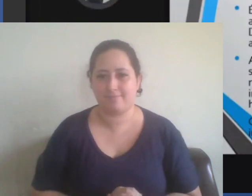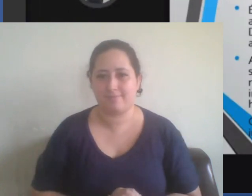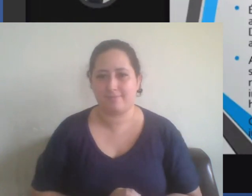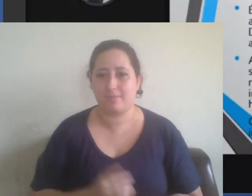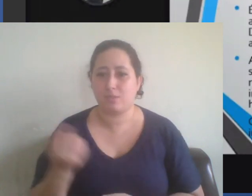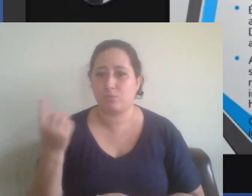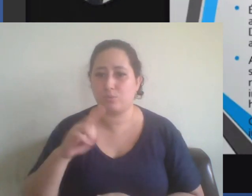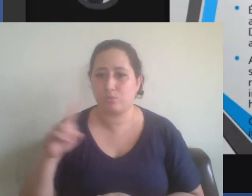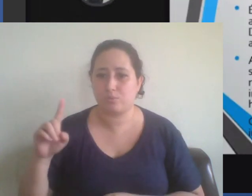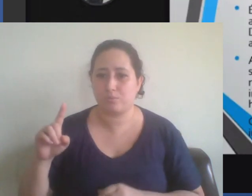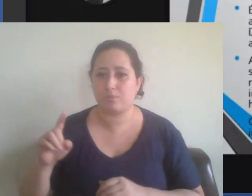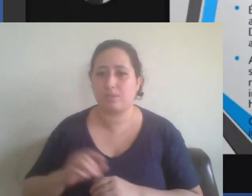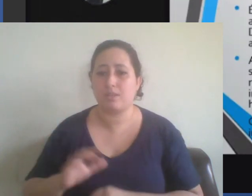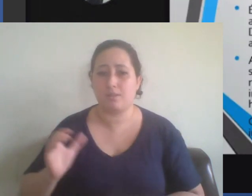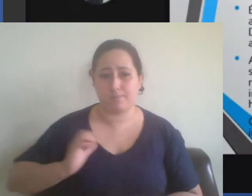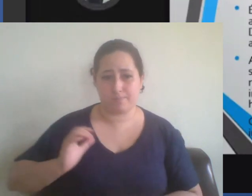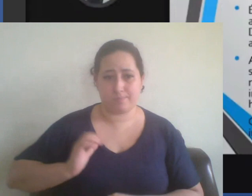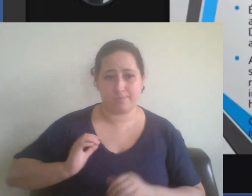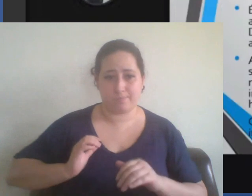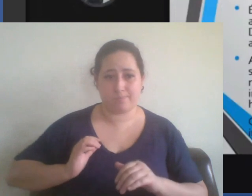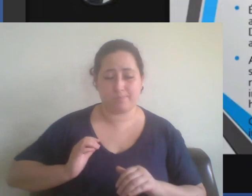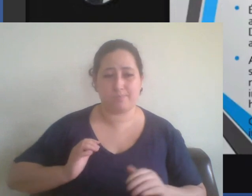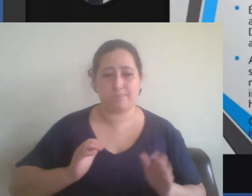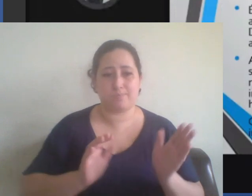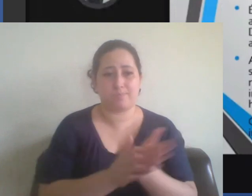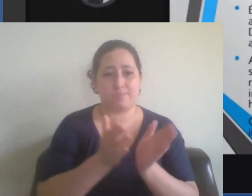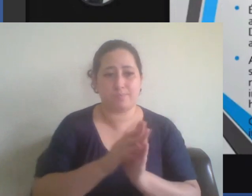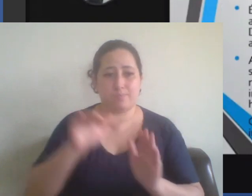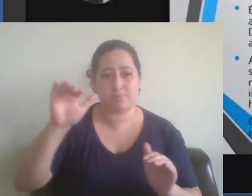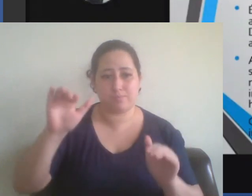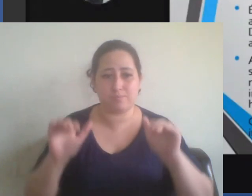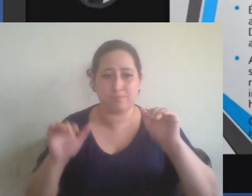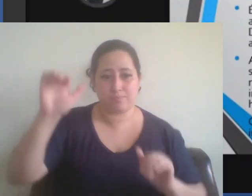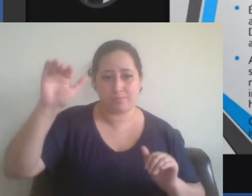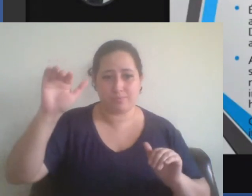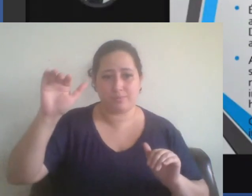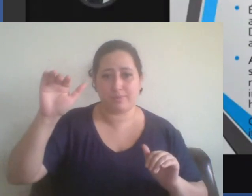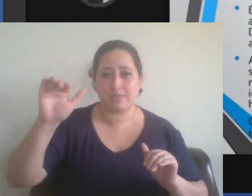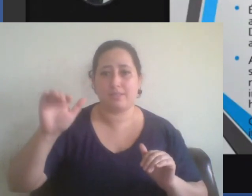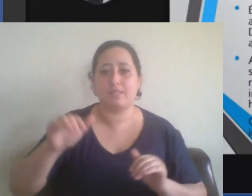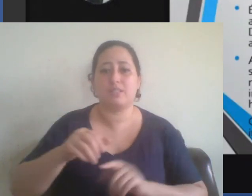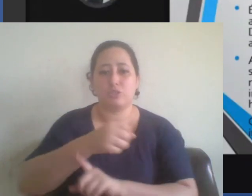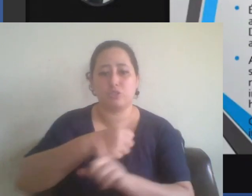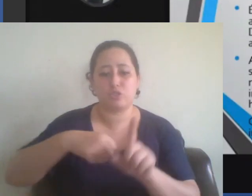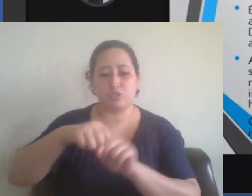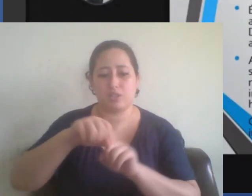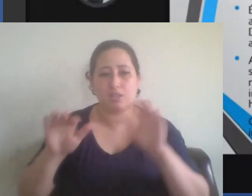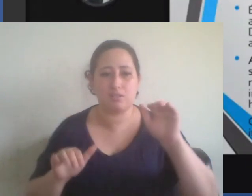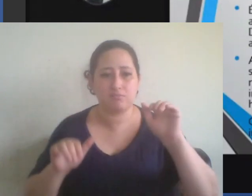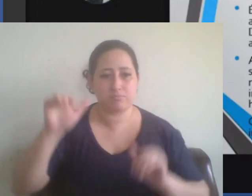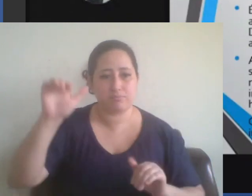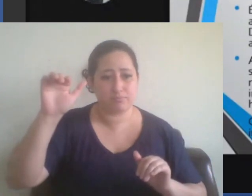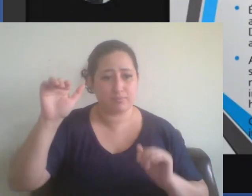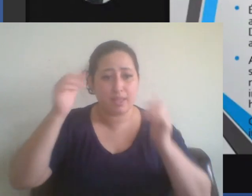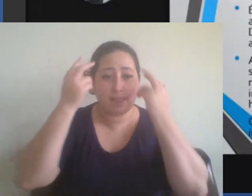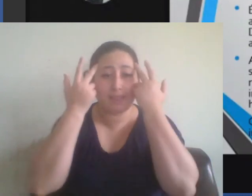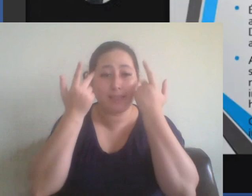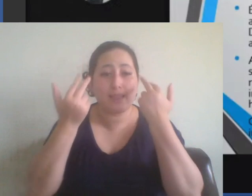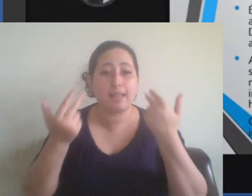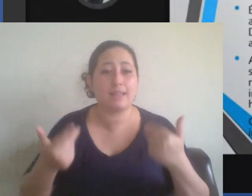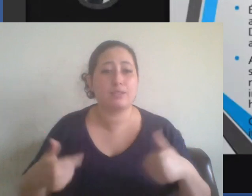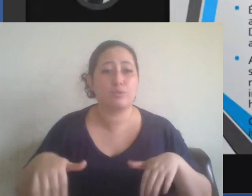desigualdade de riqueza e posição social são naturais e inevitáveis.